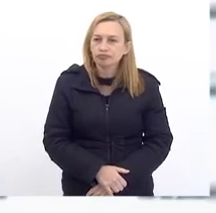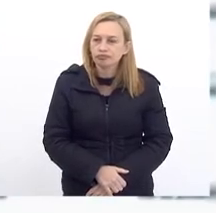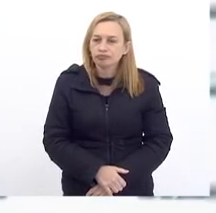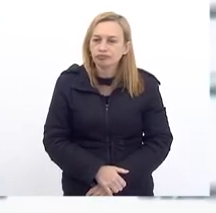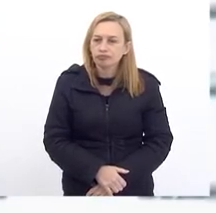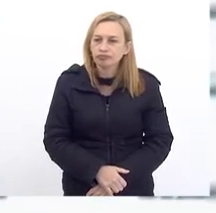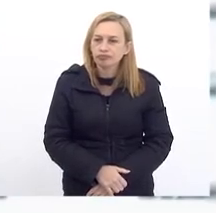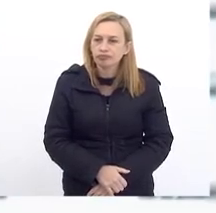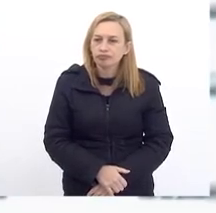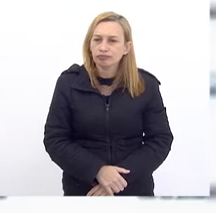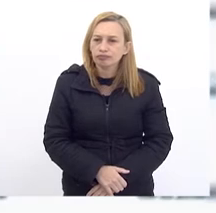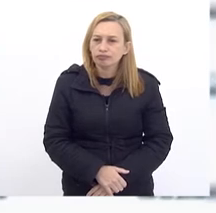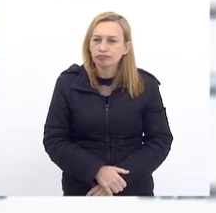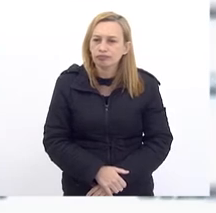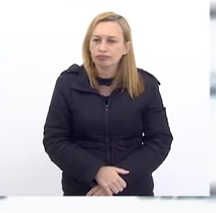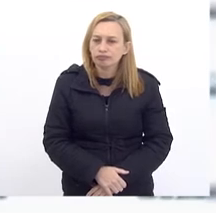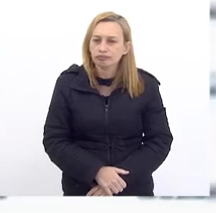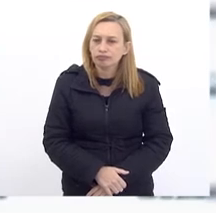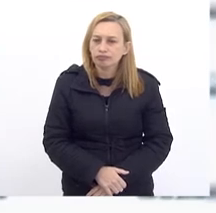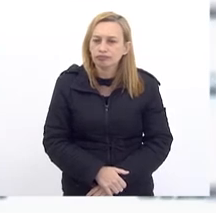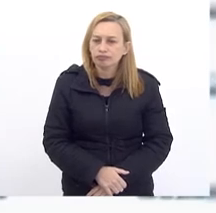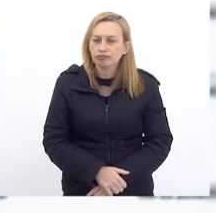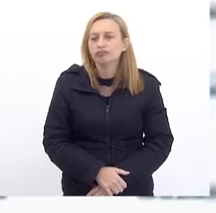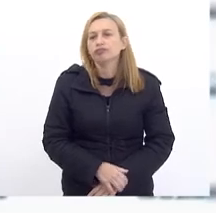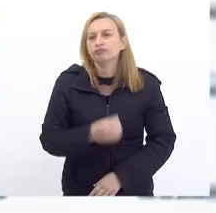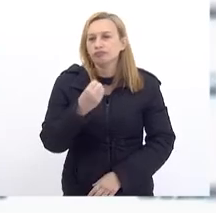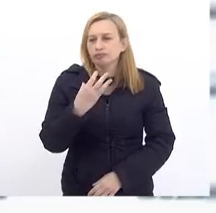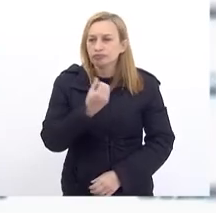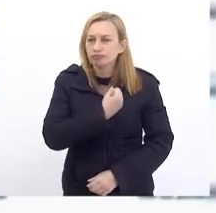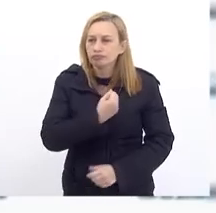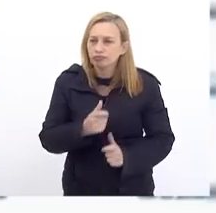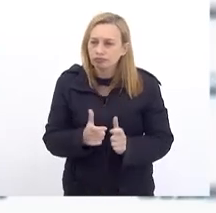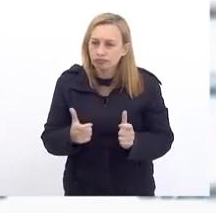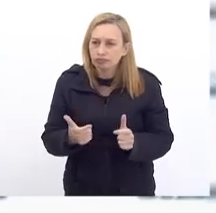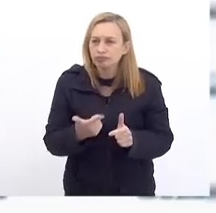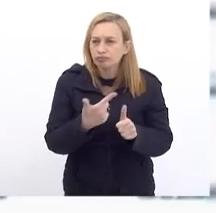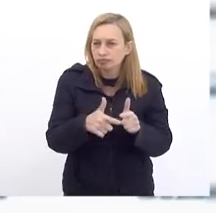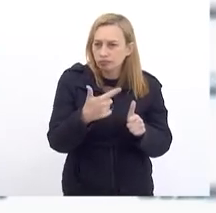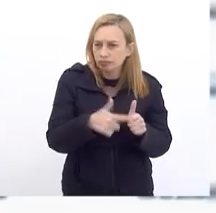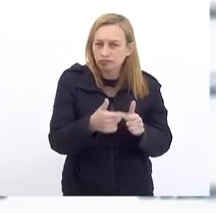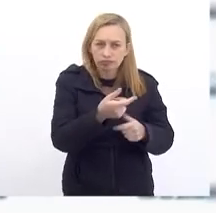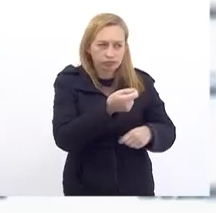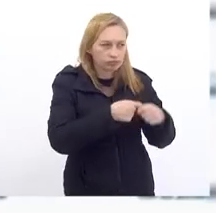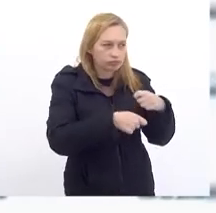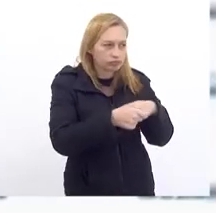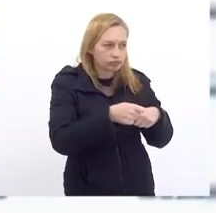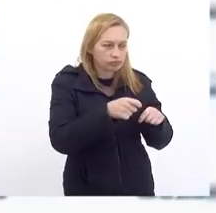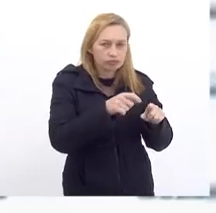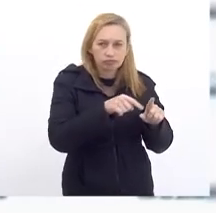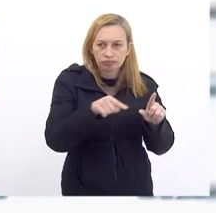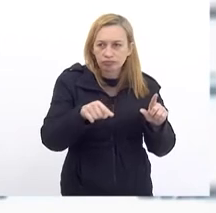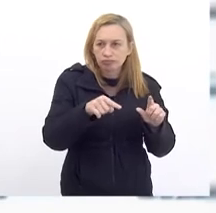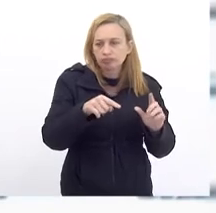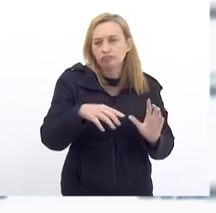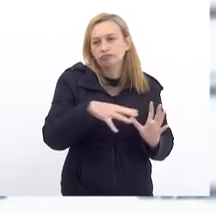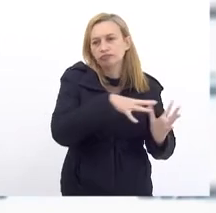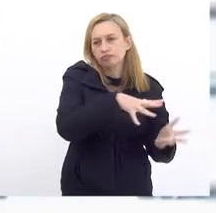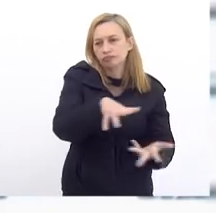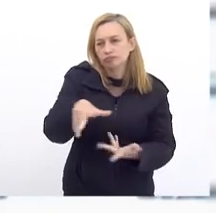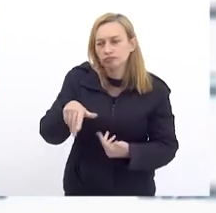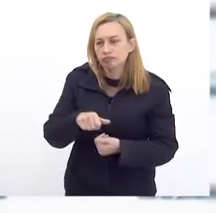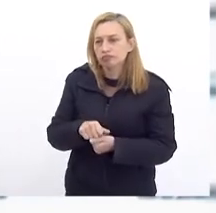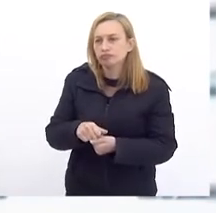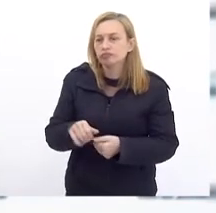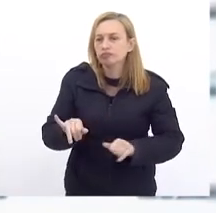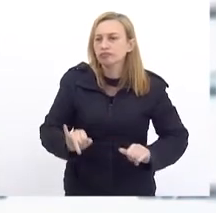Desses Problemas Adversos Que A economia Internacional Vem sofrendo Possam